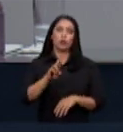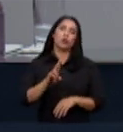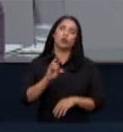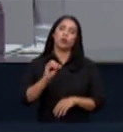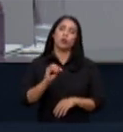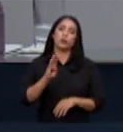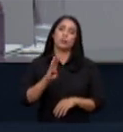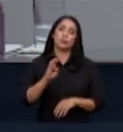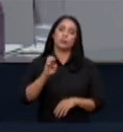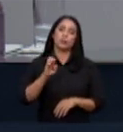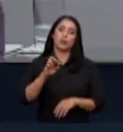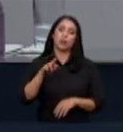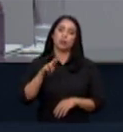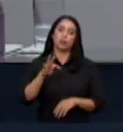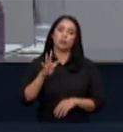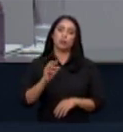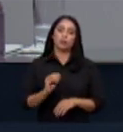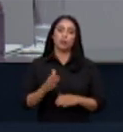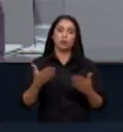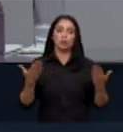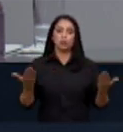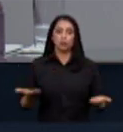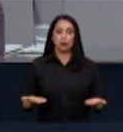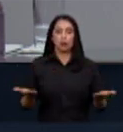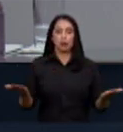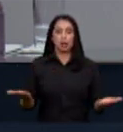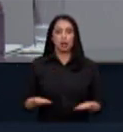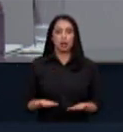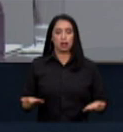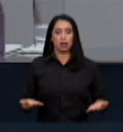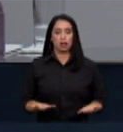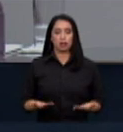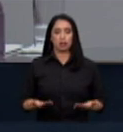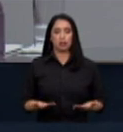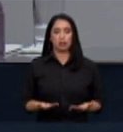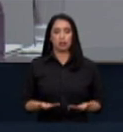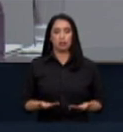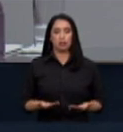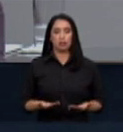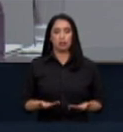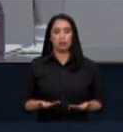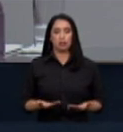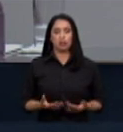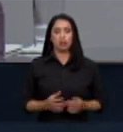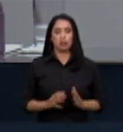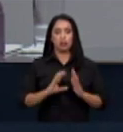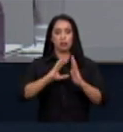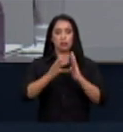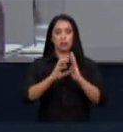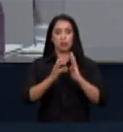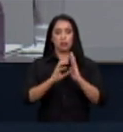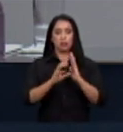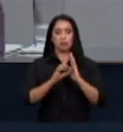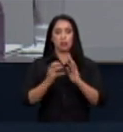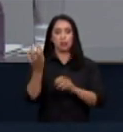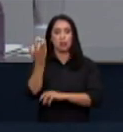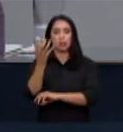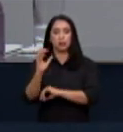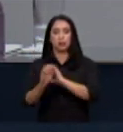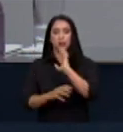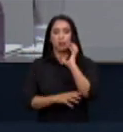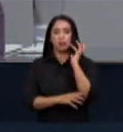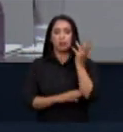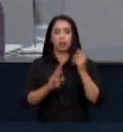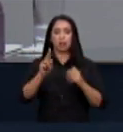Rodrigues, e por essa razão, nós ouviremos agora, pela Frente Parlamentar Ambientalista, com